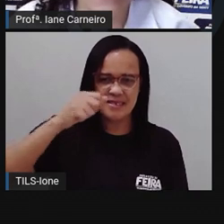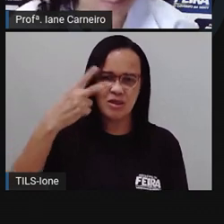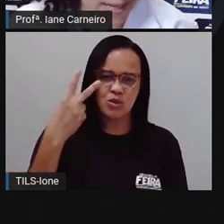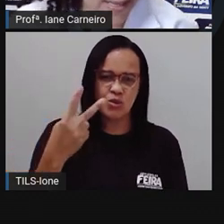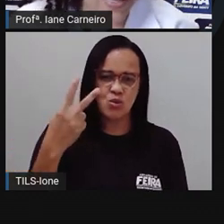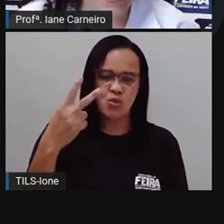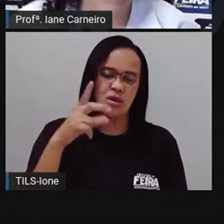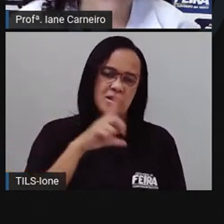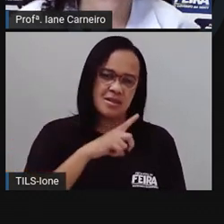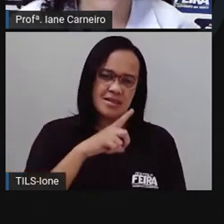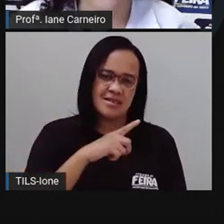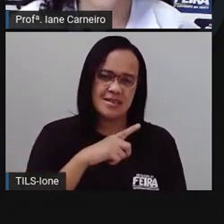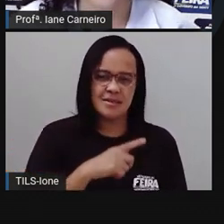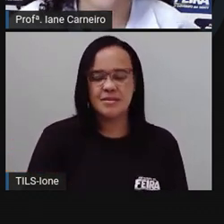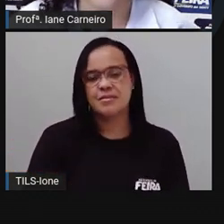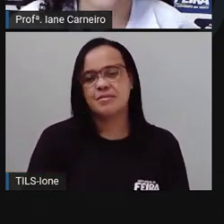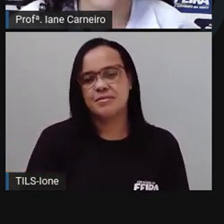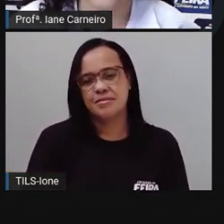Tem um aqui.